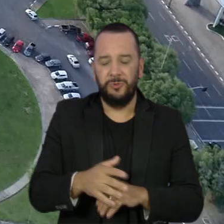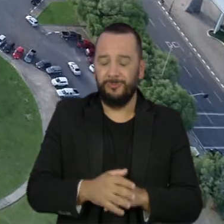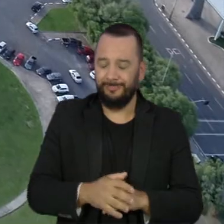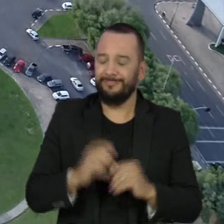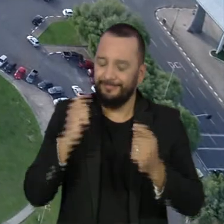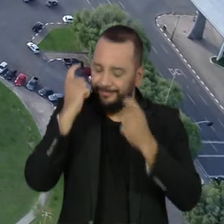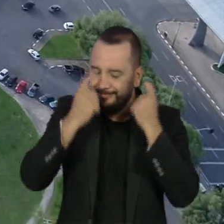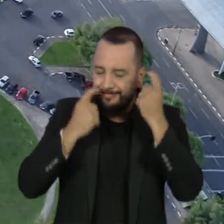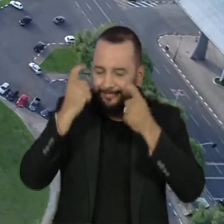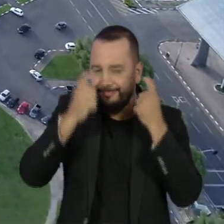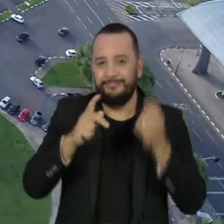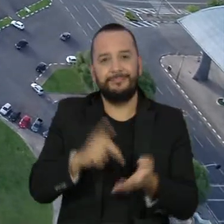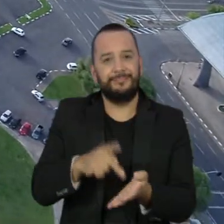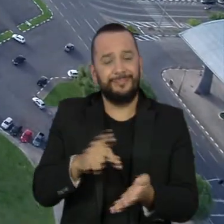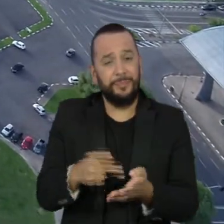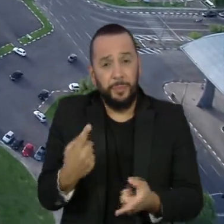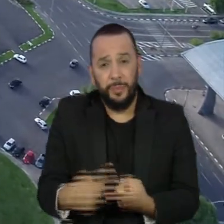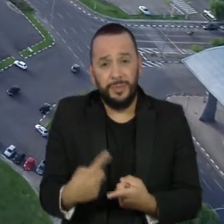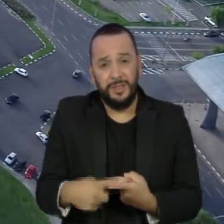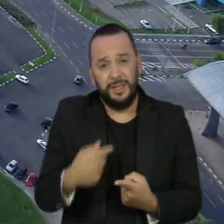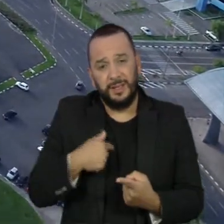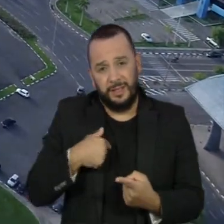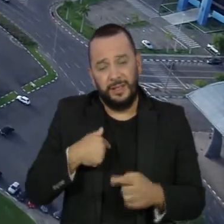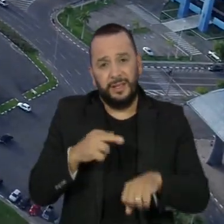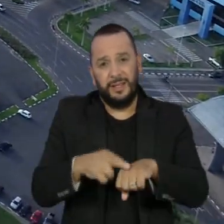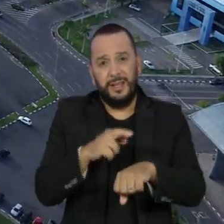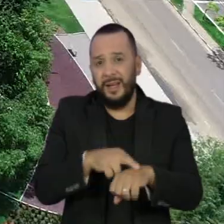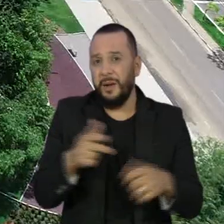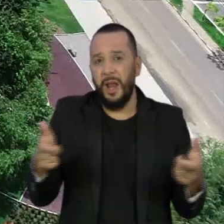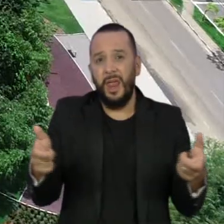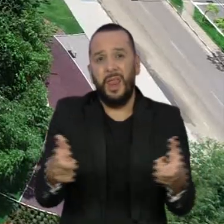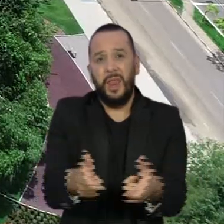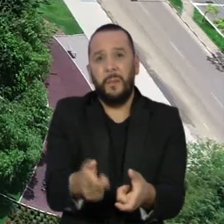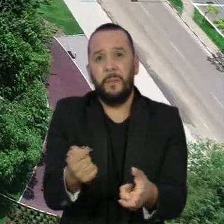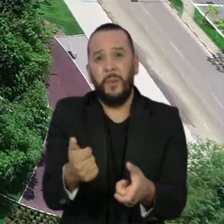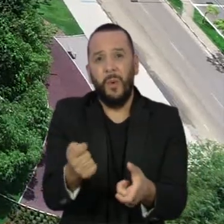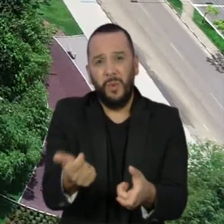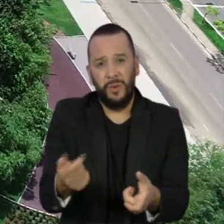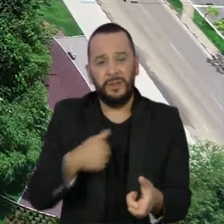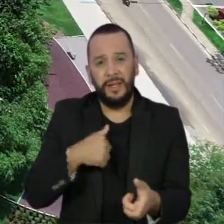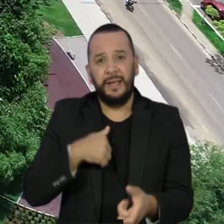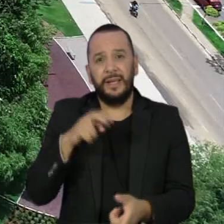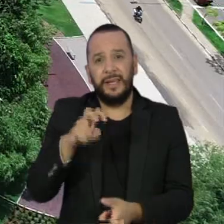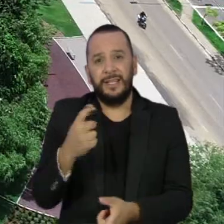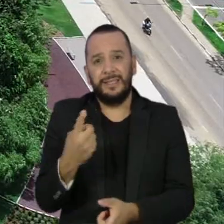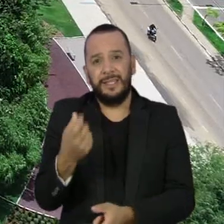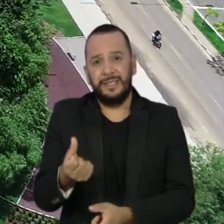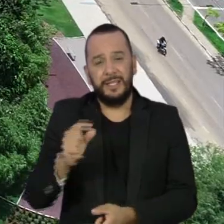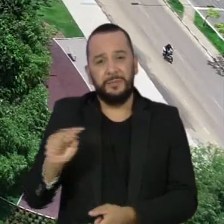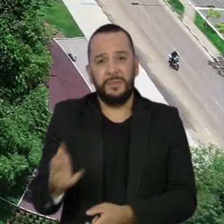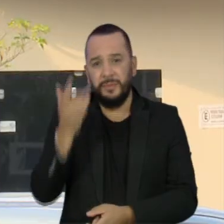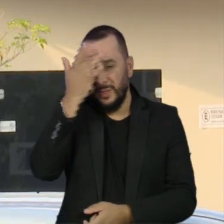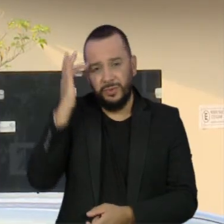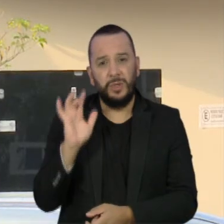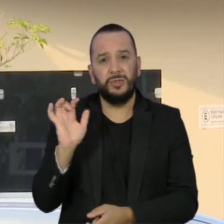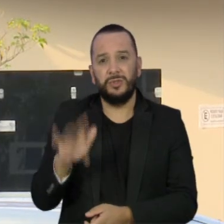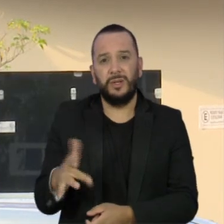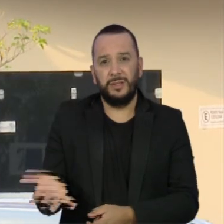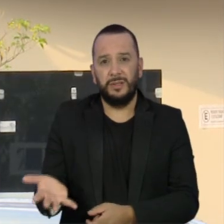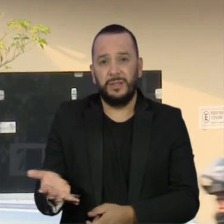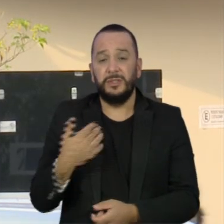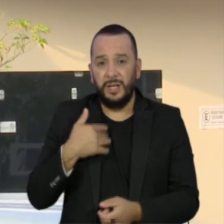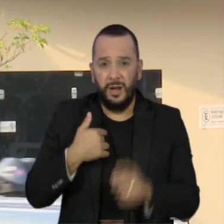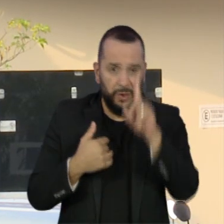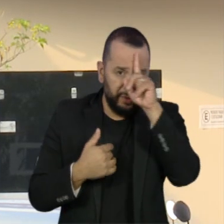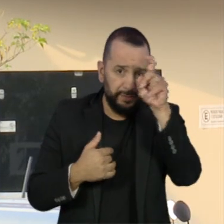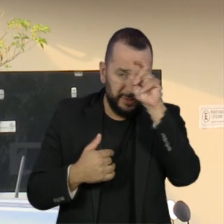preocupante. Afinal, o estado é o menos populoso do Brasil, com cerca de 516 mil habitantes. E no hospital